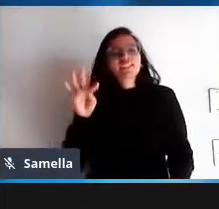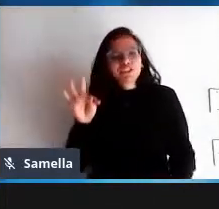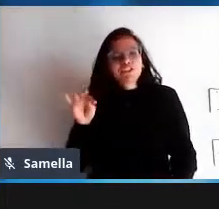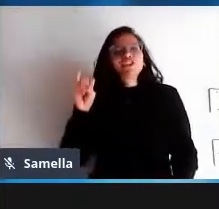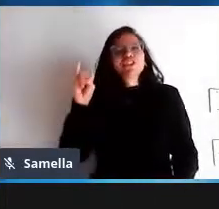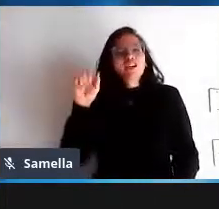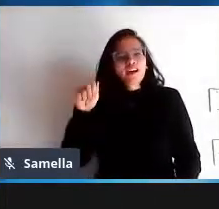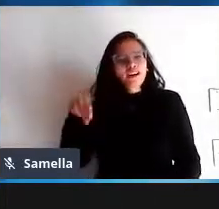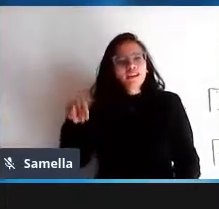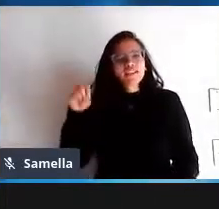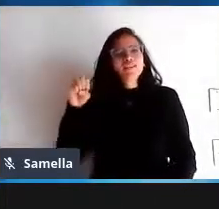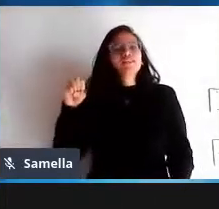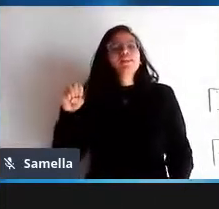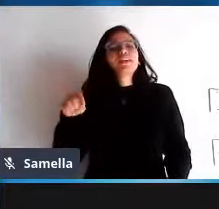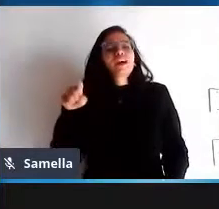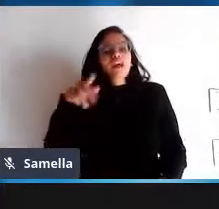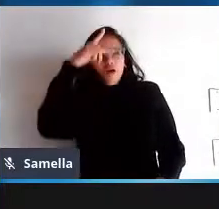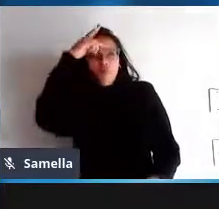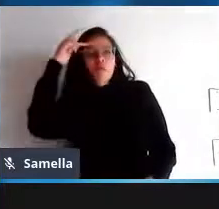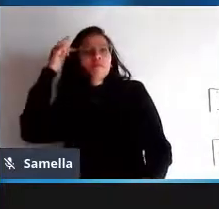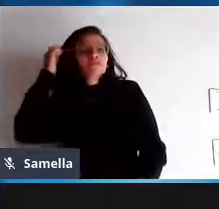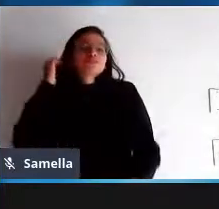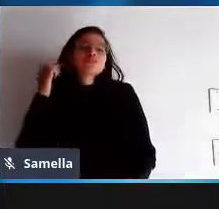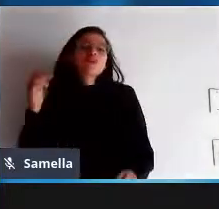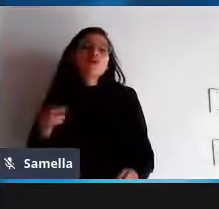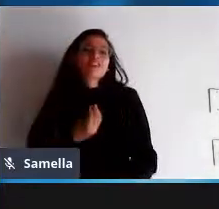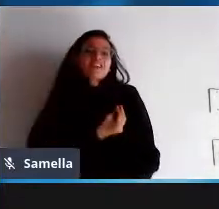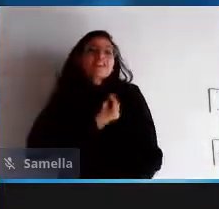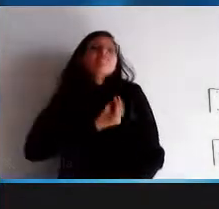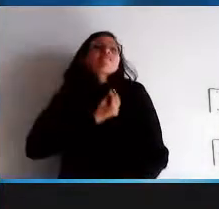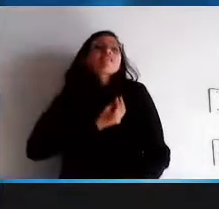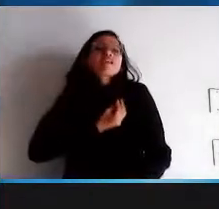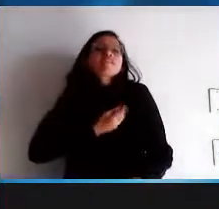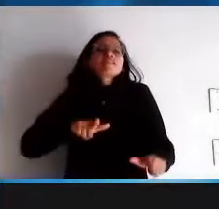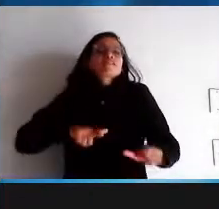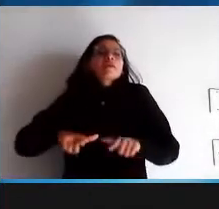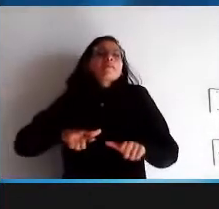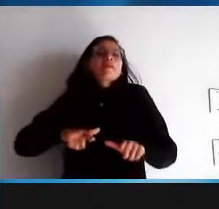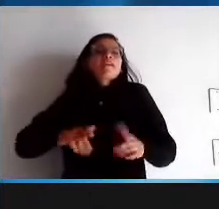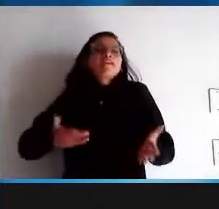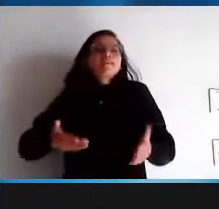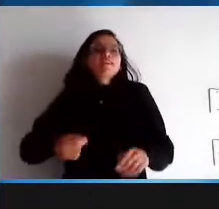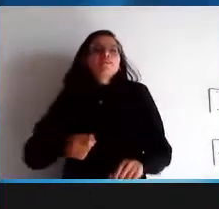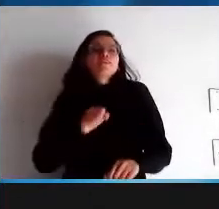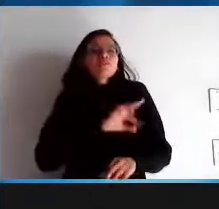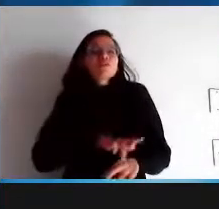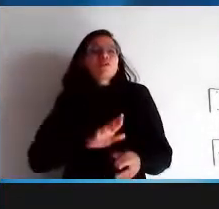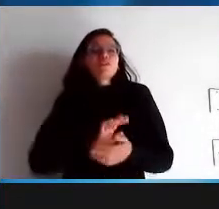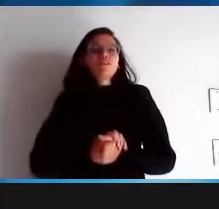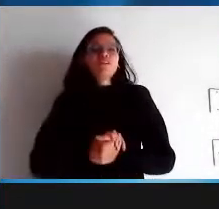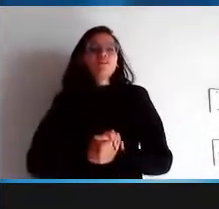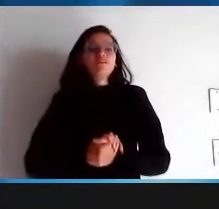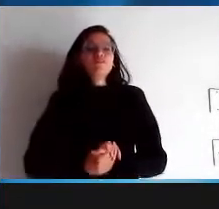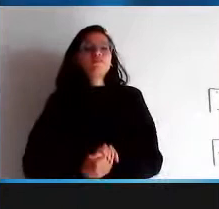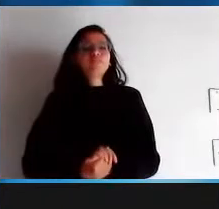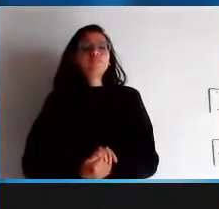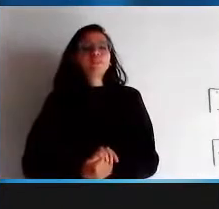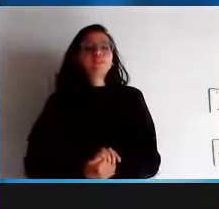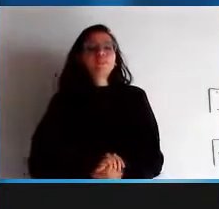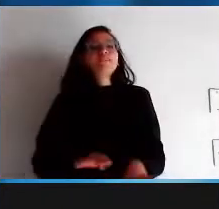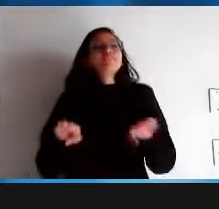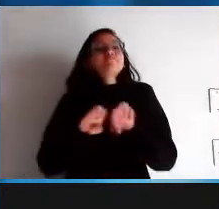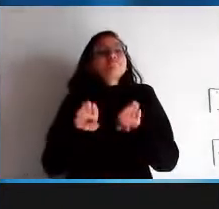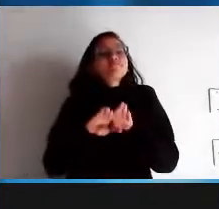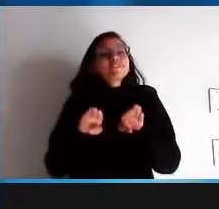trabalha com isso então esse isso faz parte do modelo de desenvolvimento do software livre tá também existe